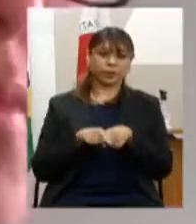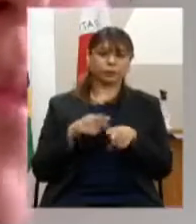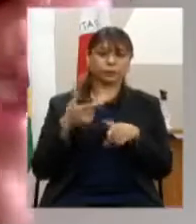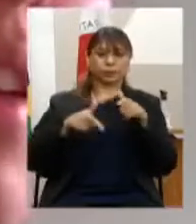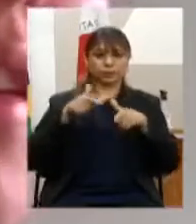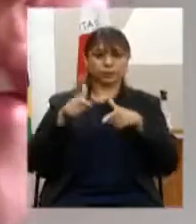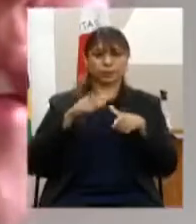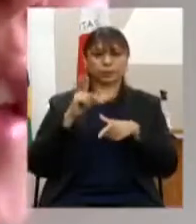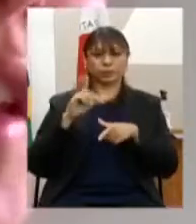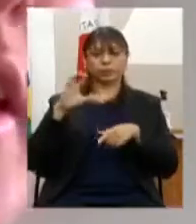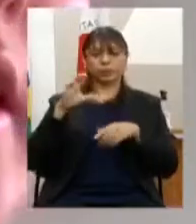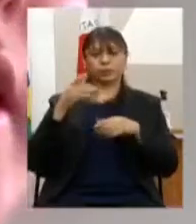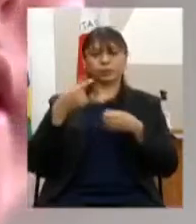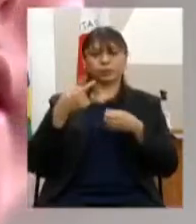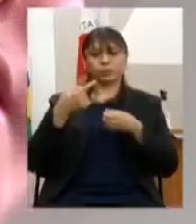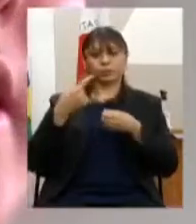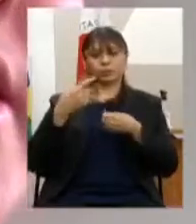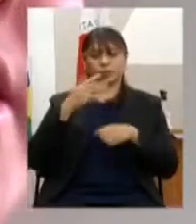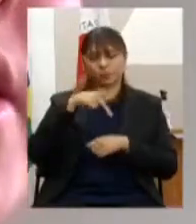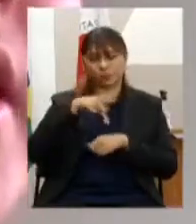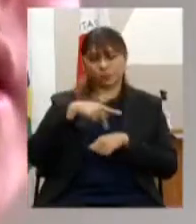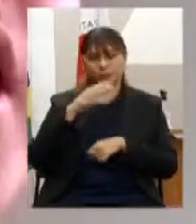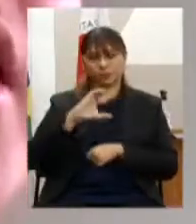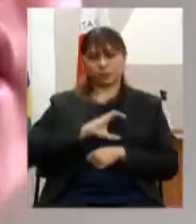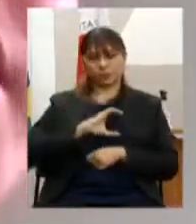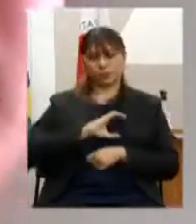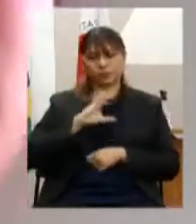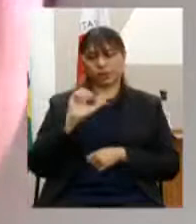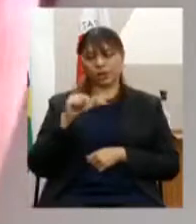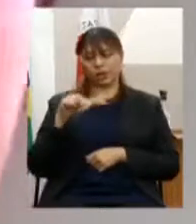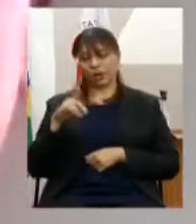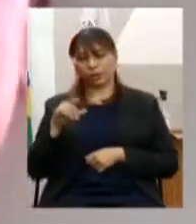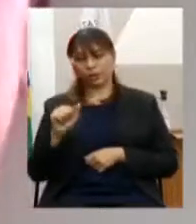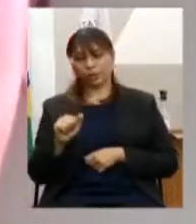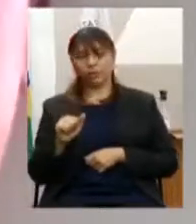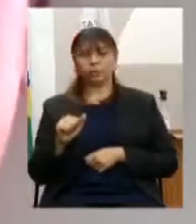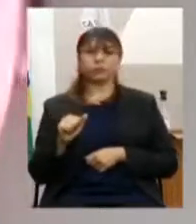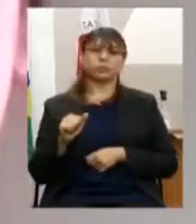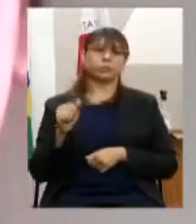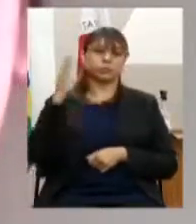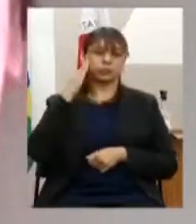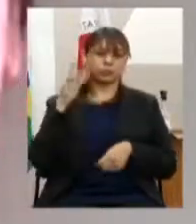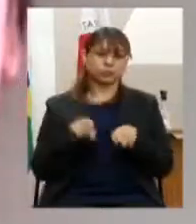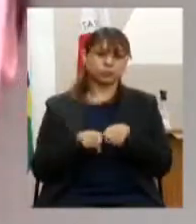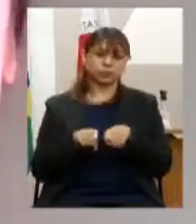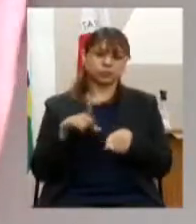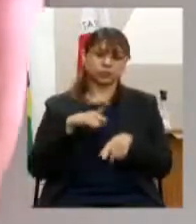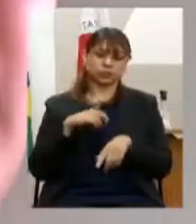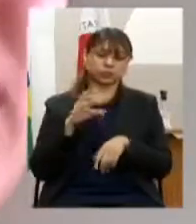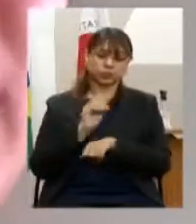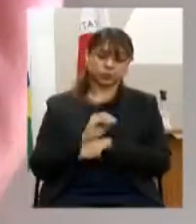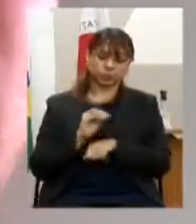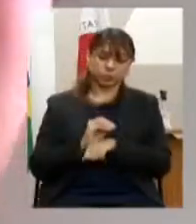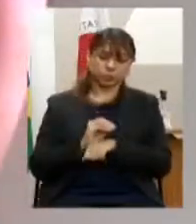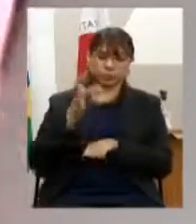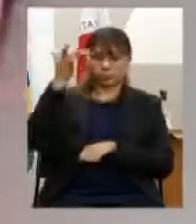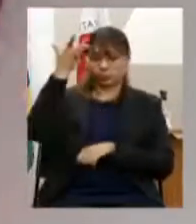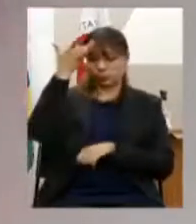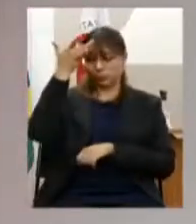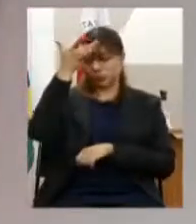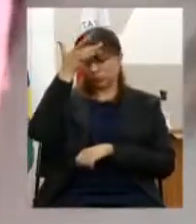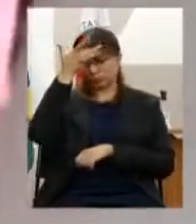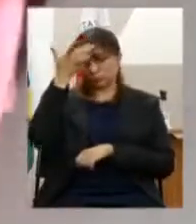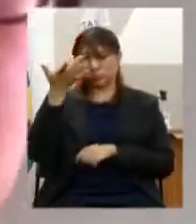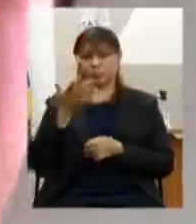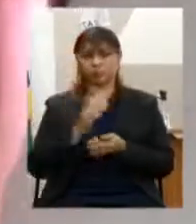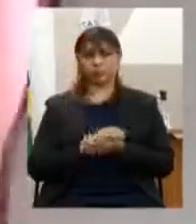que estabelece que nenhum cuidado em saúde mental principalmente aquele de álcool